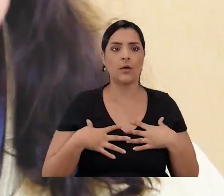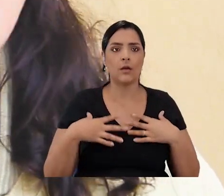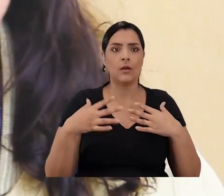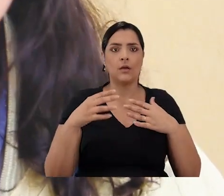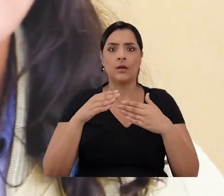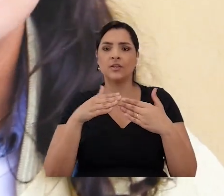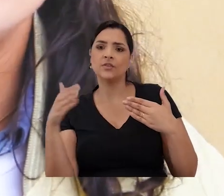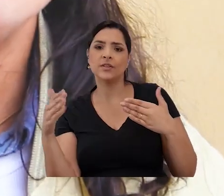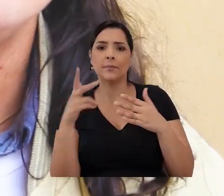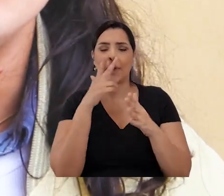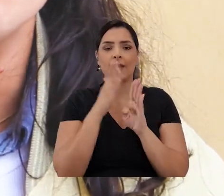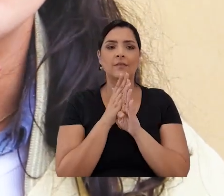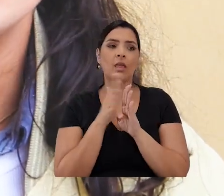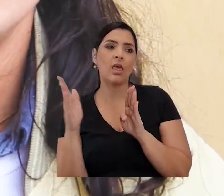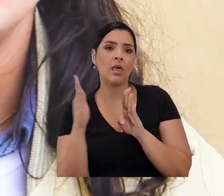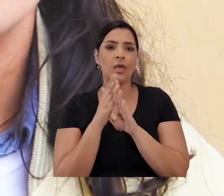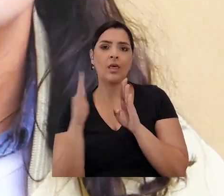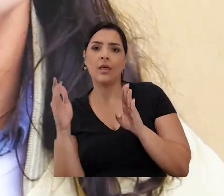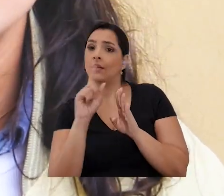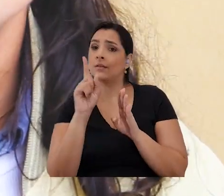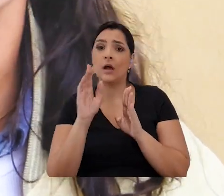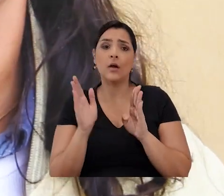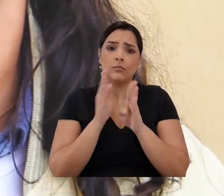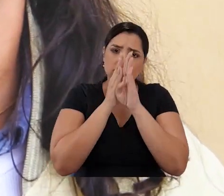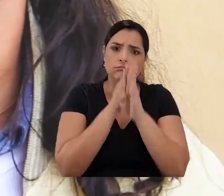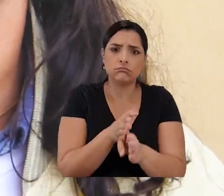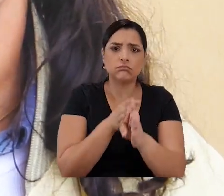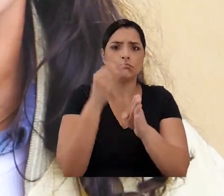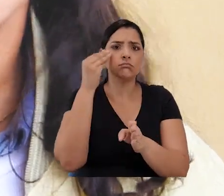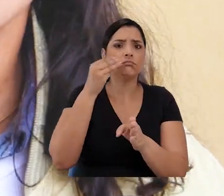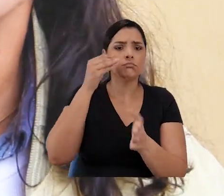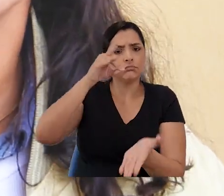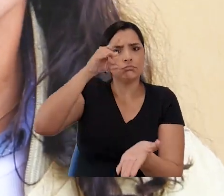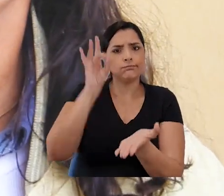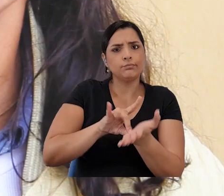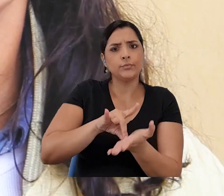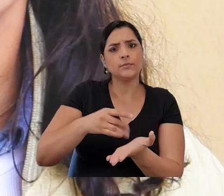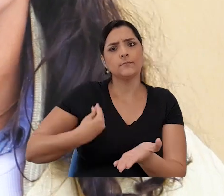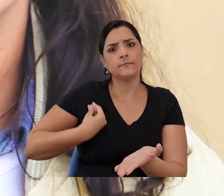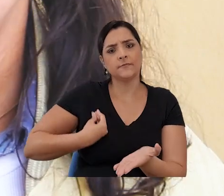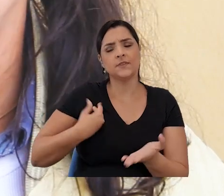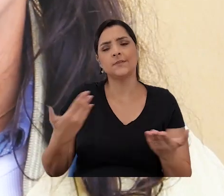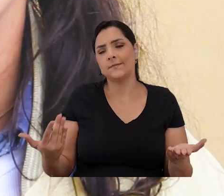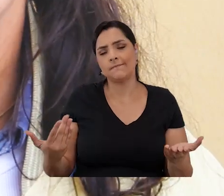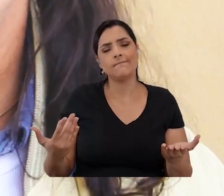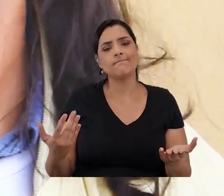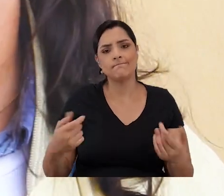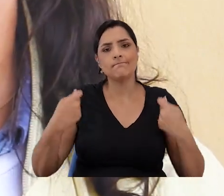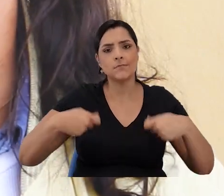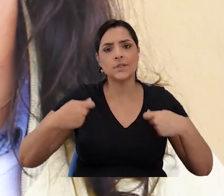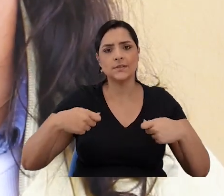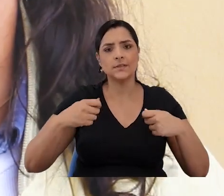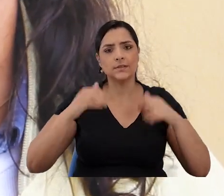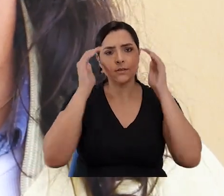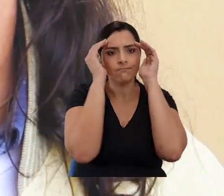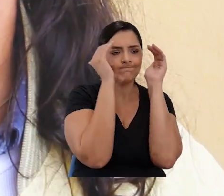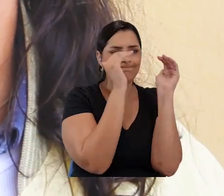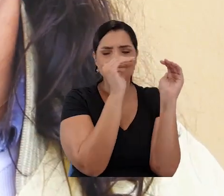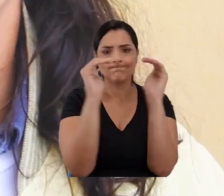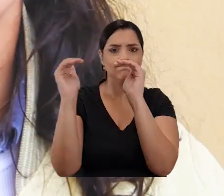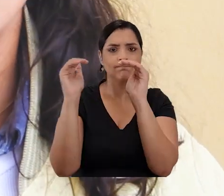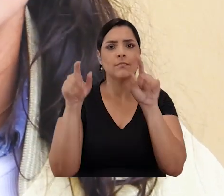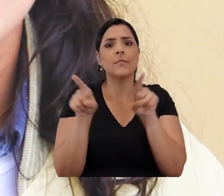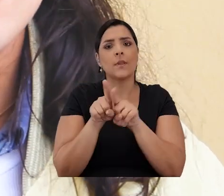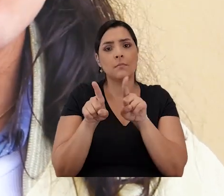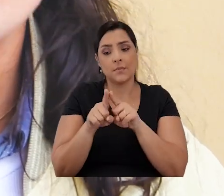ou de qualquer ordem de desvio, mas sim de uma experimentação totalmente legítima da vida. E isso precisa ser não só